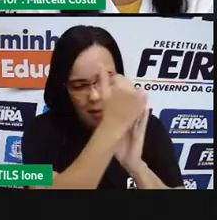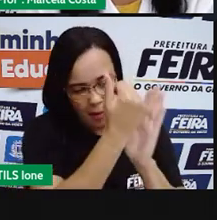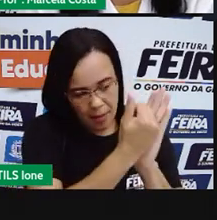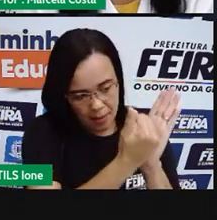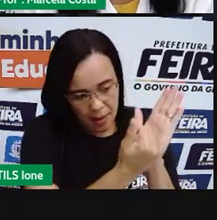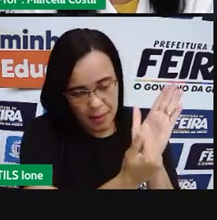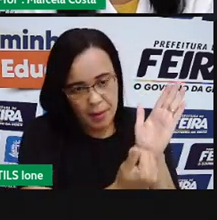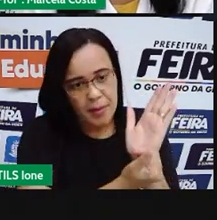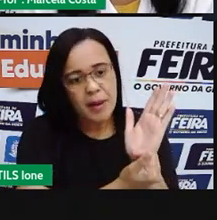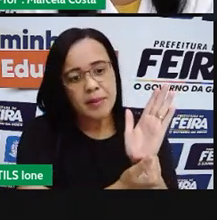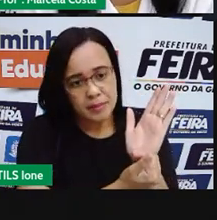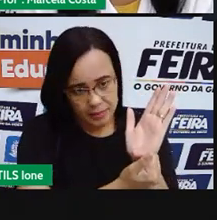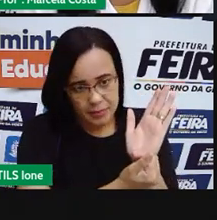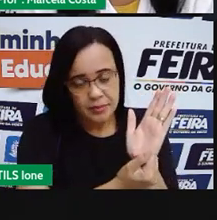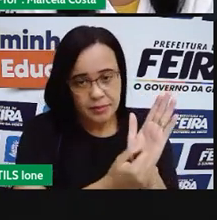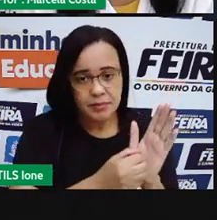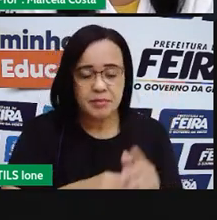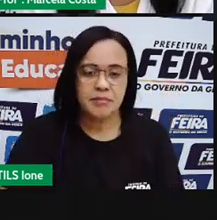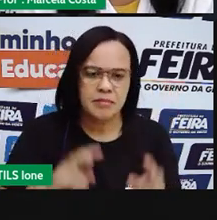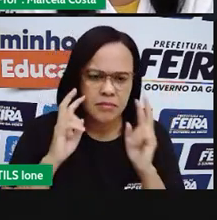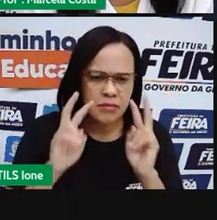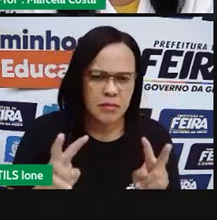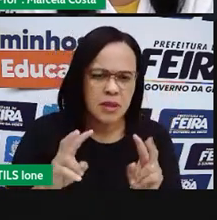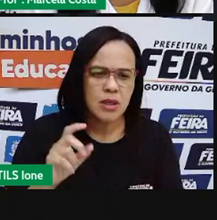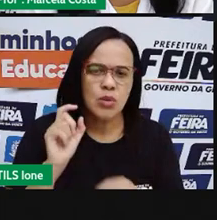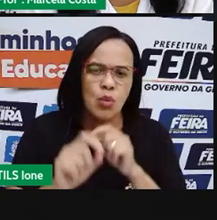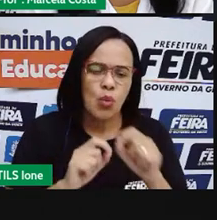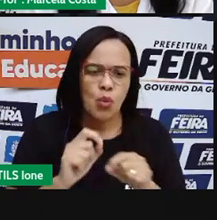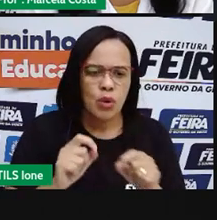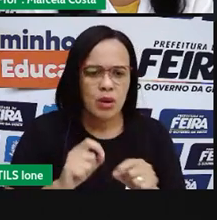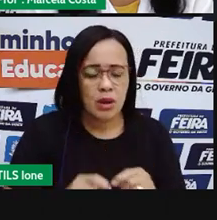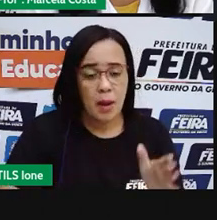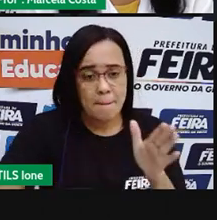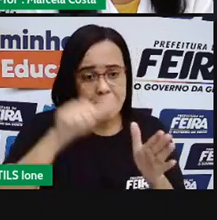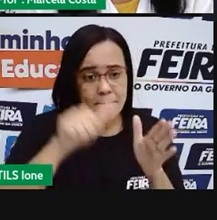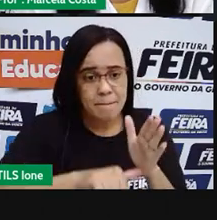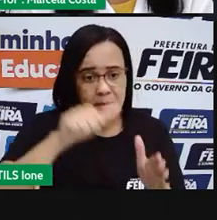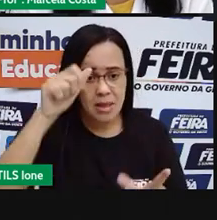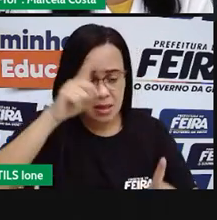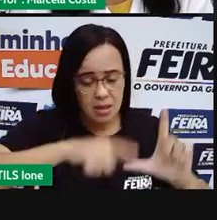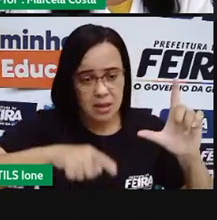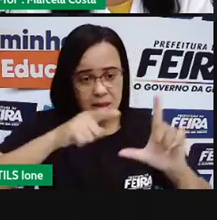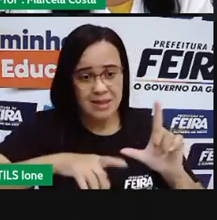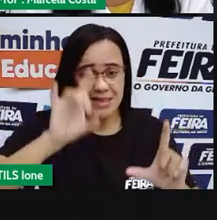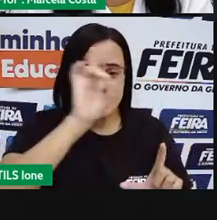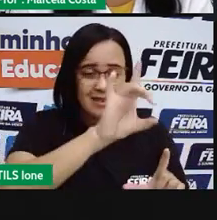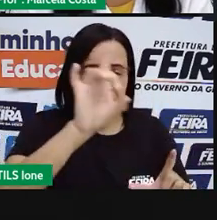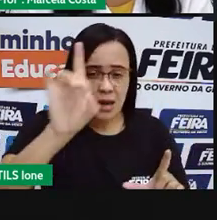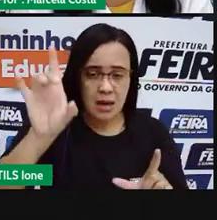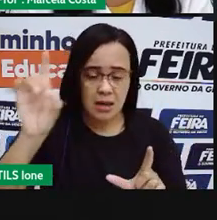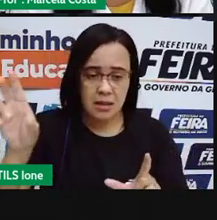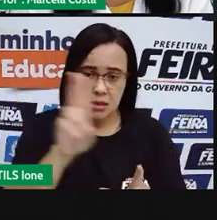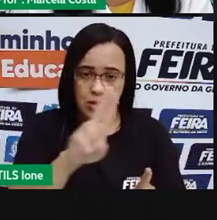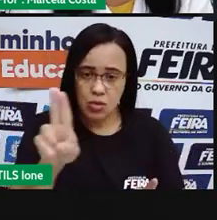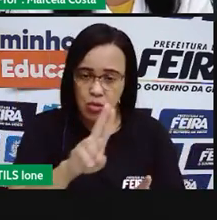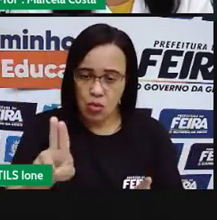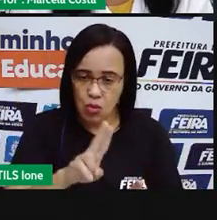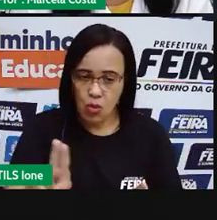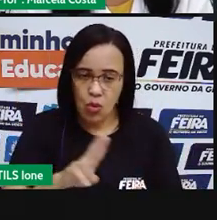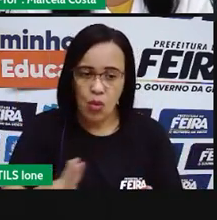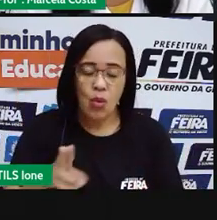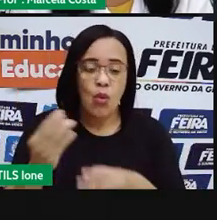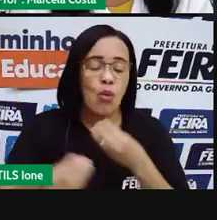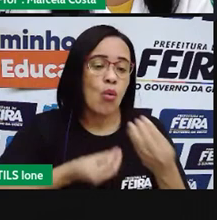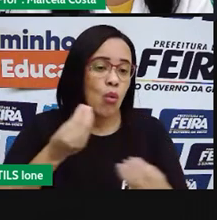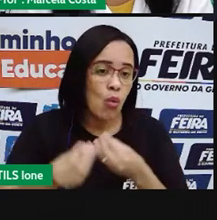Tá certo? Observando aí a letra inicial de cada número. Acompanha